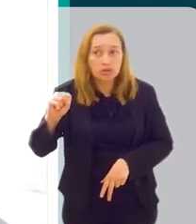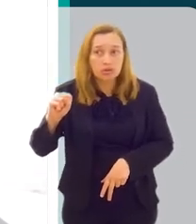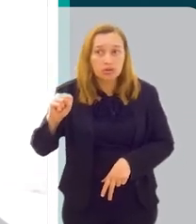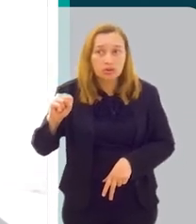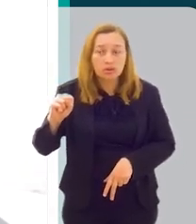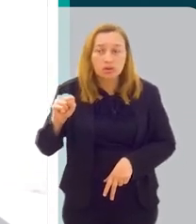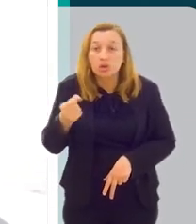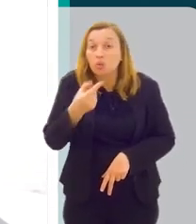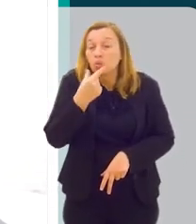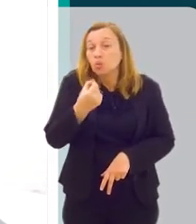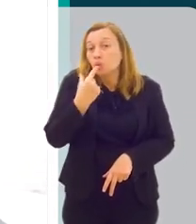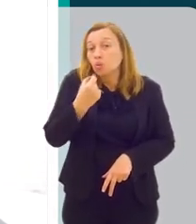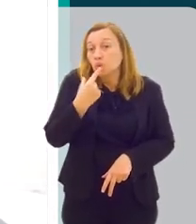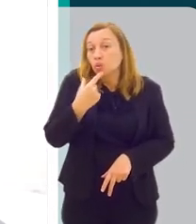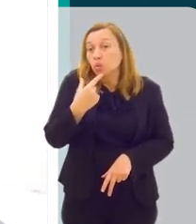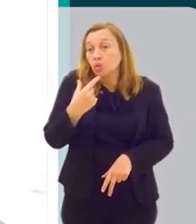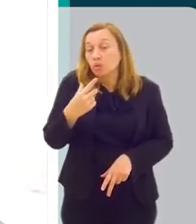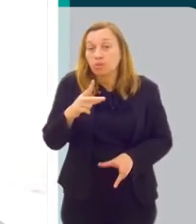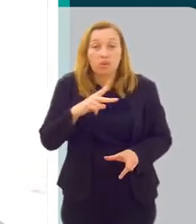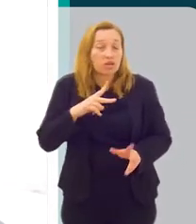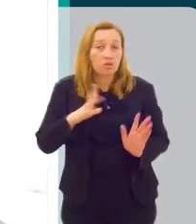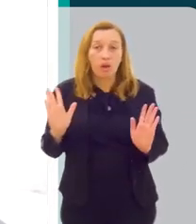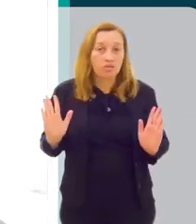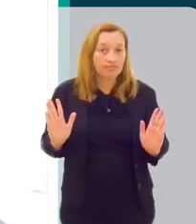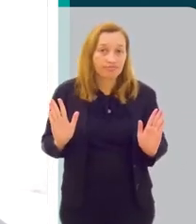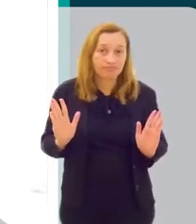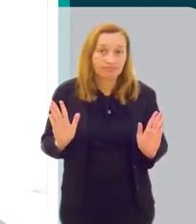anos, se automedicando.